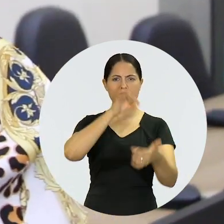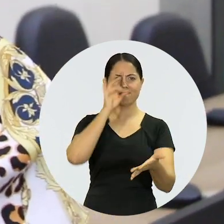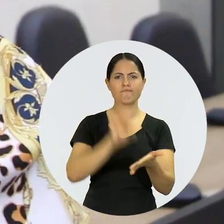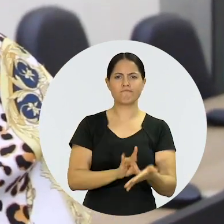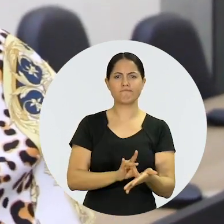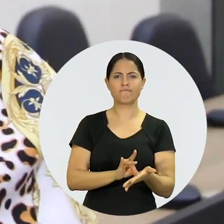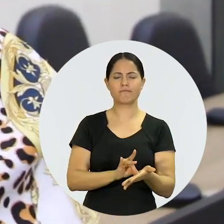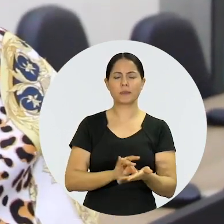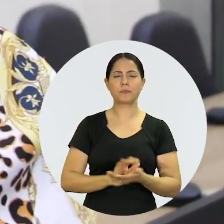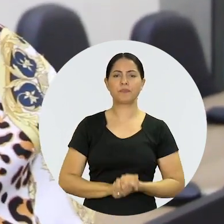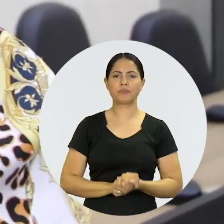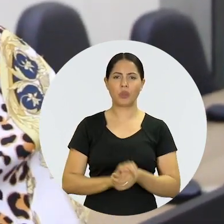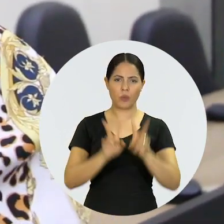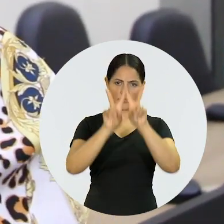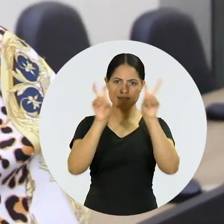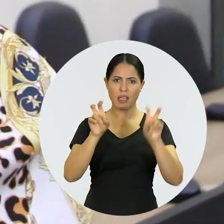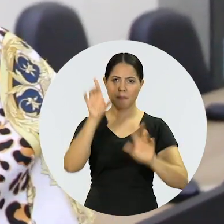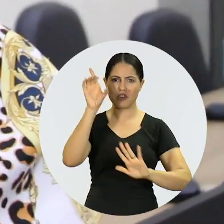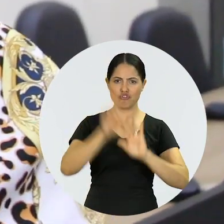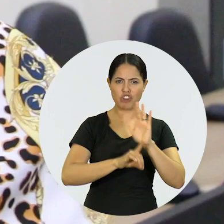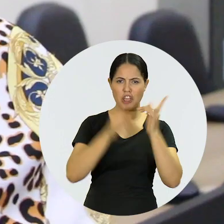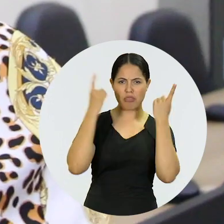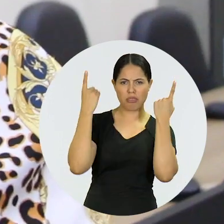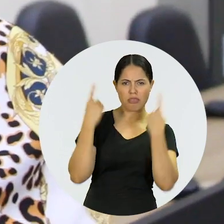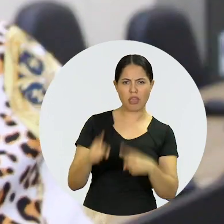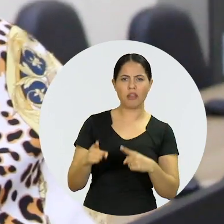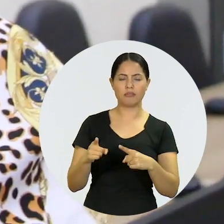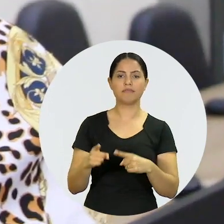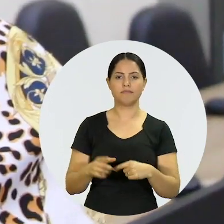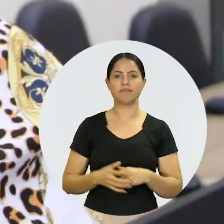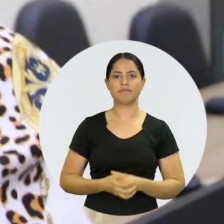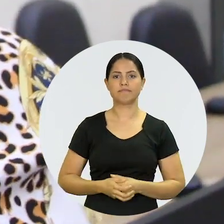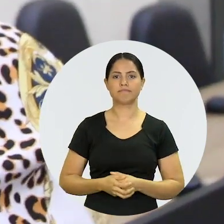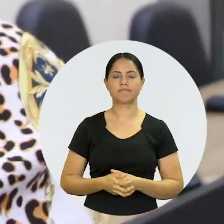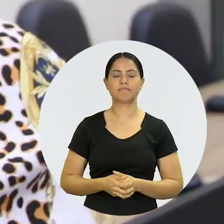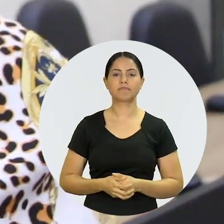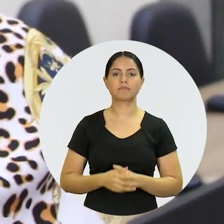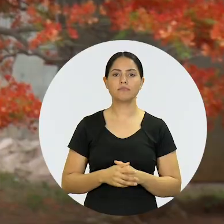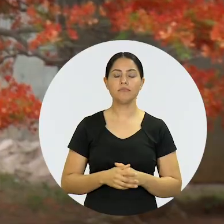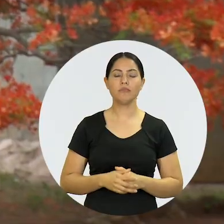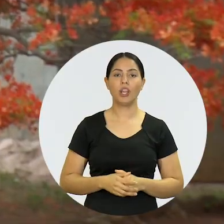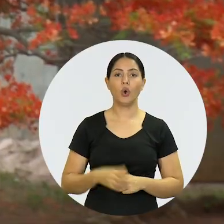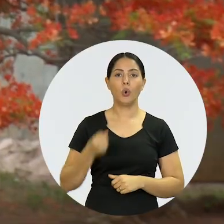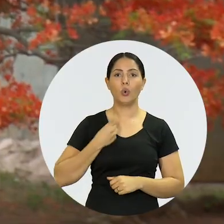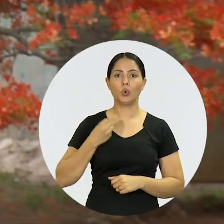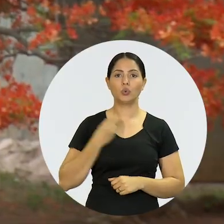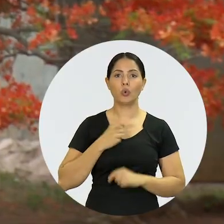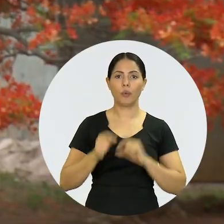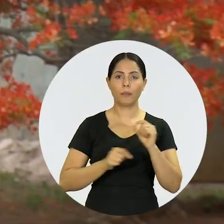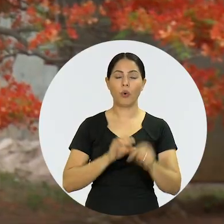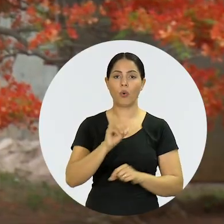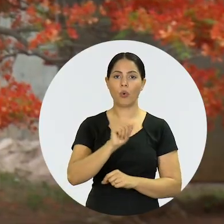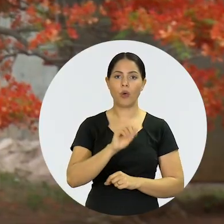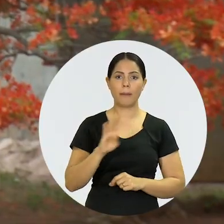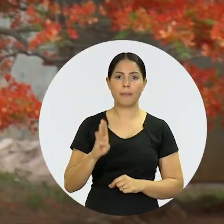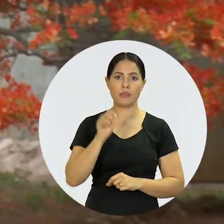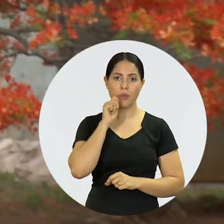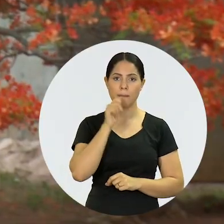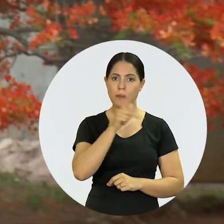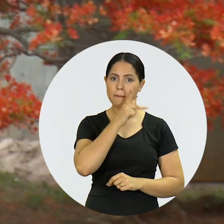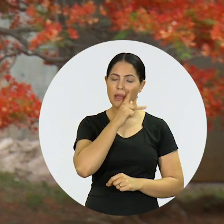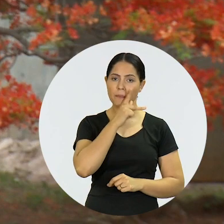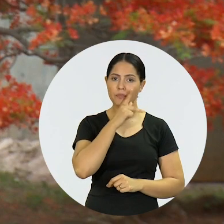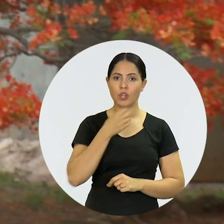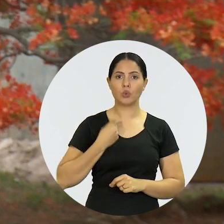efetivamente quando esse direito for ofendido. O disco e denúncia do plantão OAB